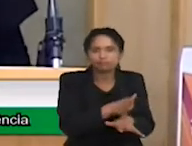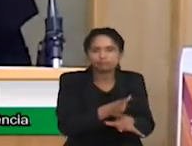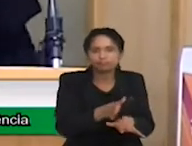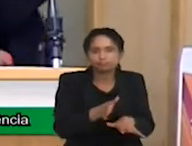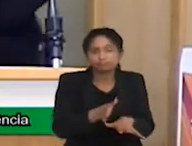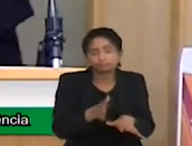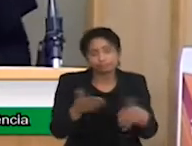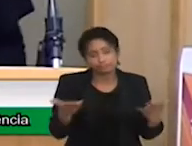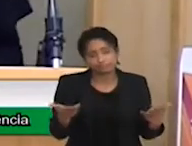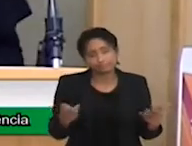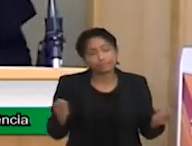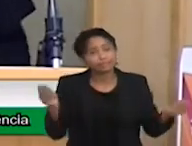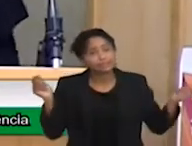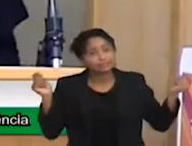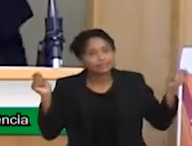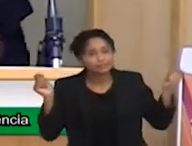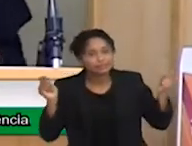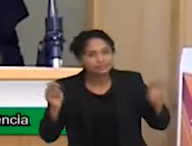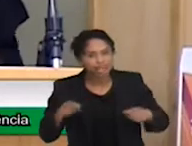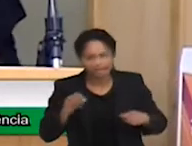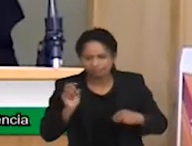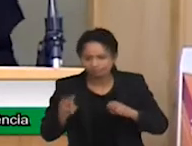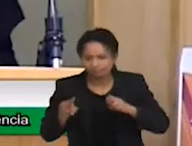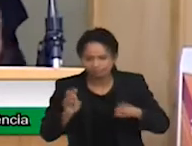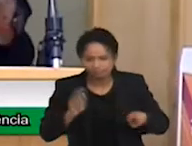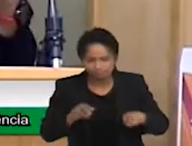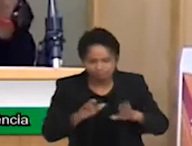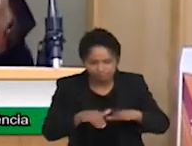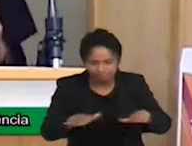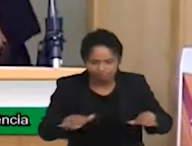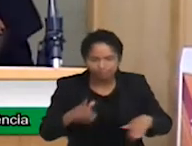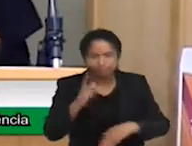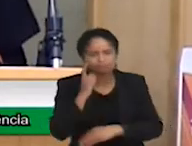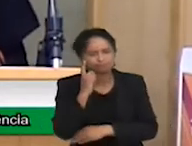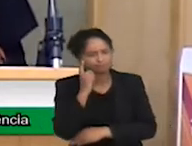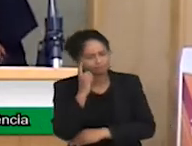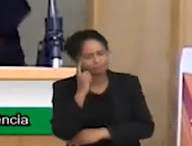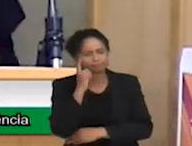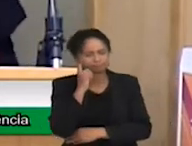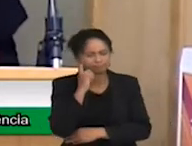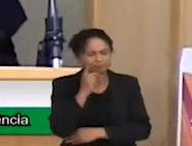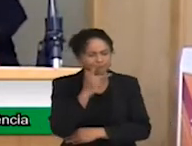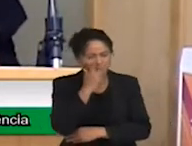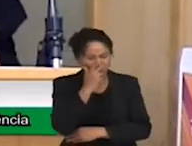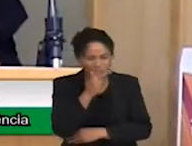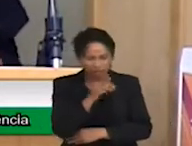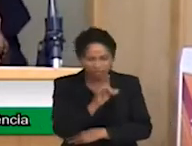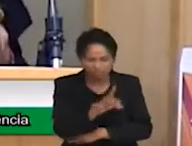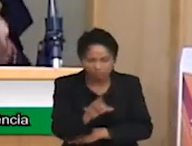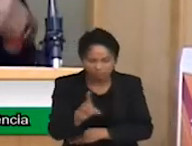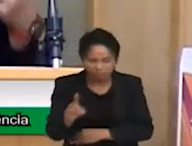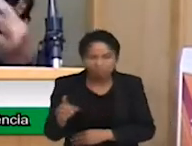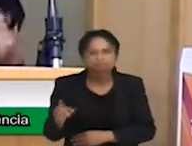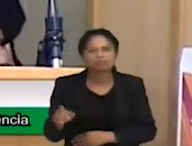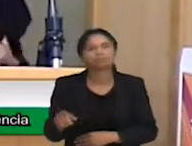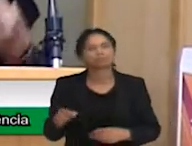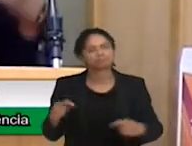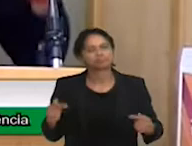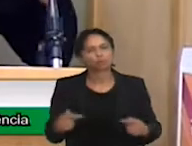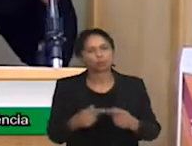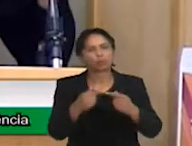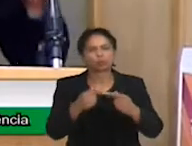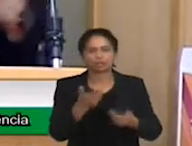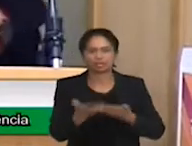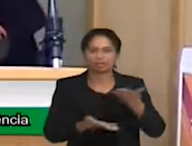para a gente olhar para aquela criança e decidir qual que é o melhor pacote para aquela criança, porque ela é única. E aí, uma coisa que eu quero falar